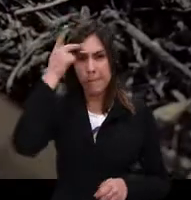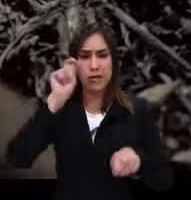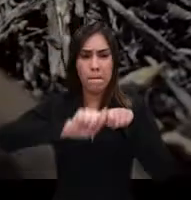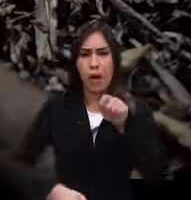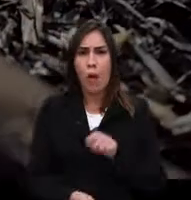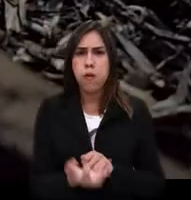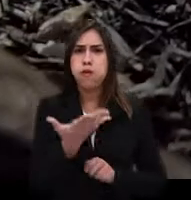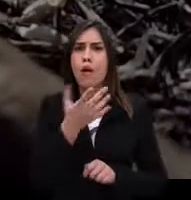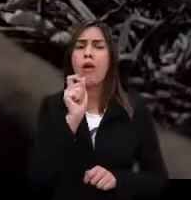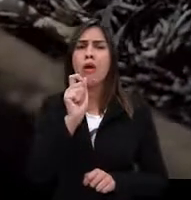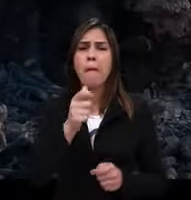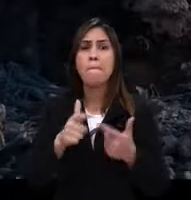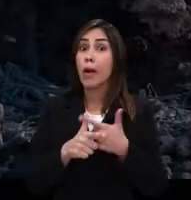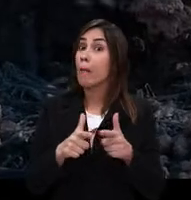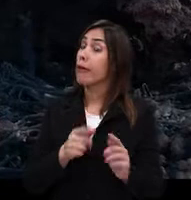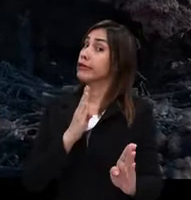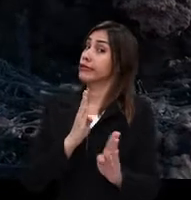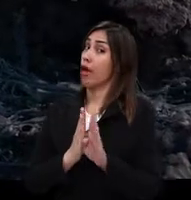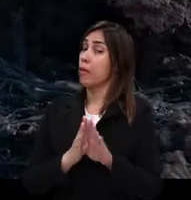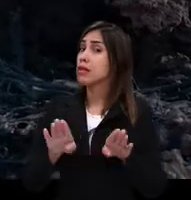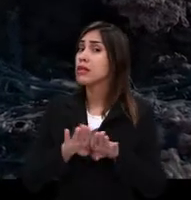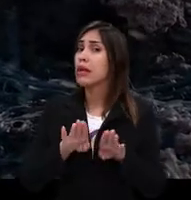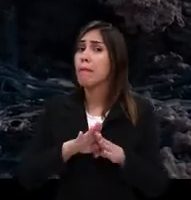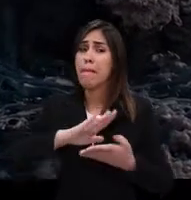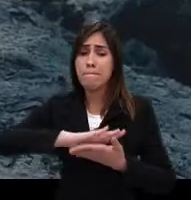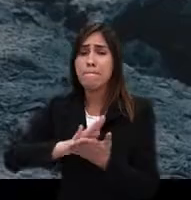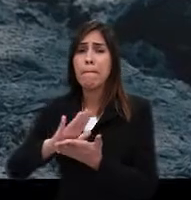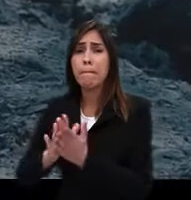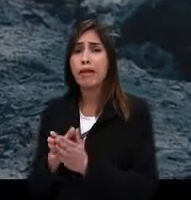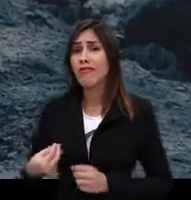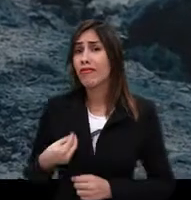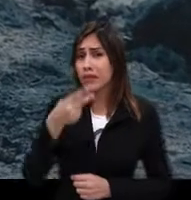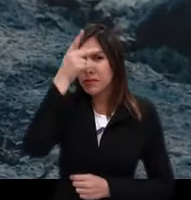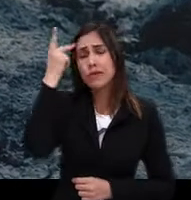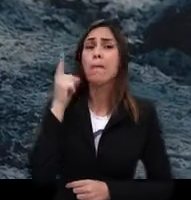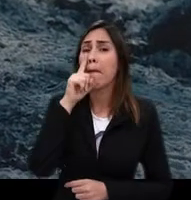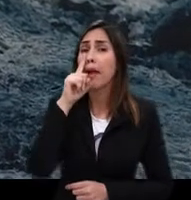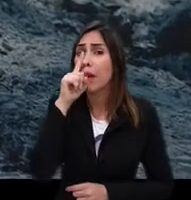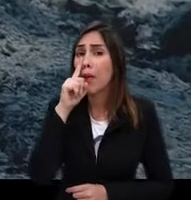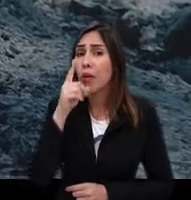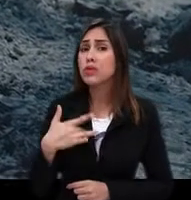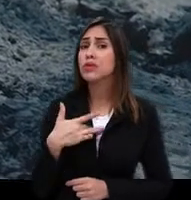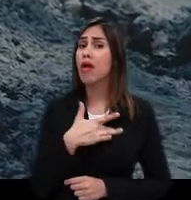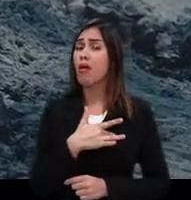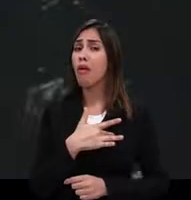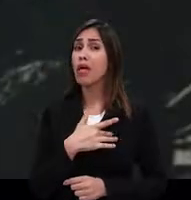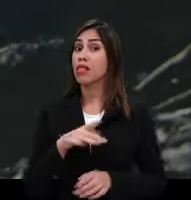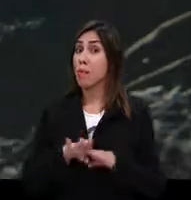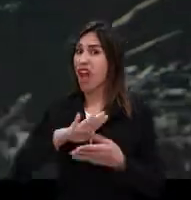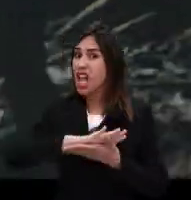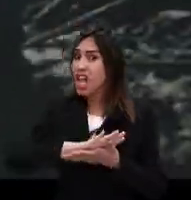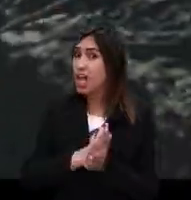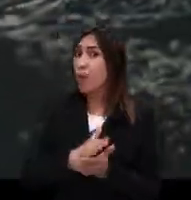Provocar queimadas é crime. E além de causar prejuízos, coloca a vida e a saúde em risco. O